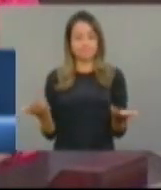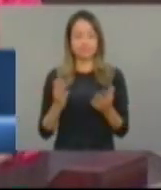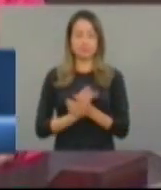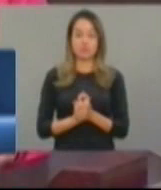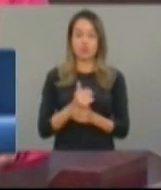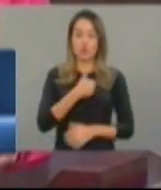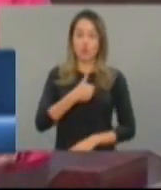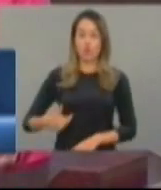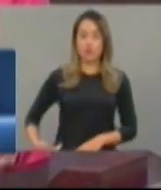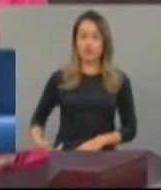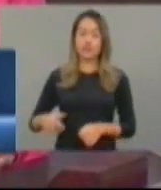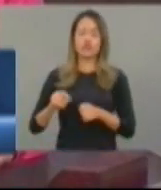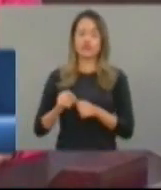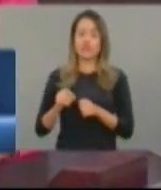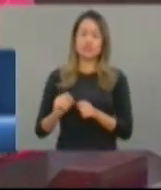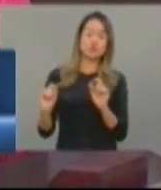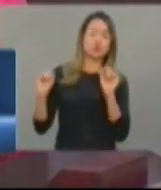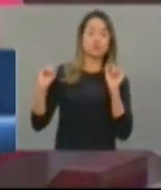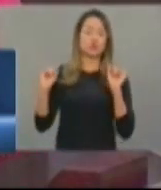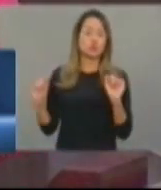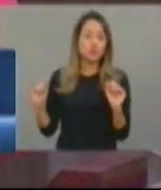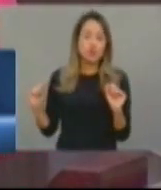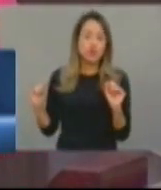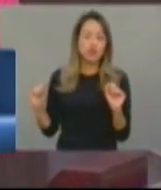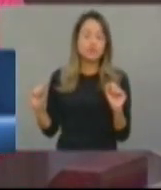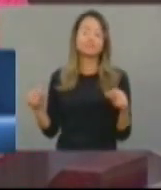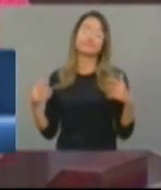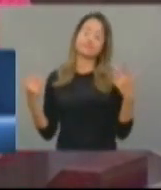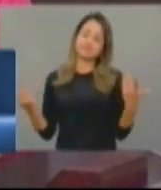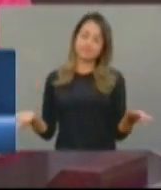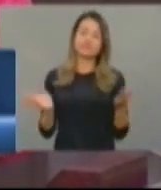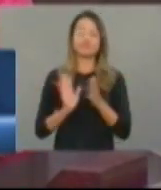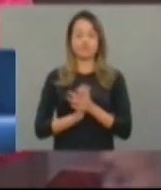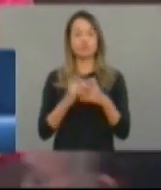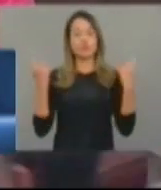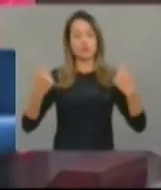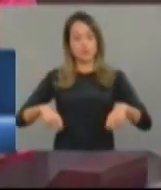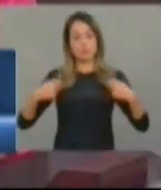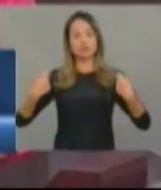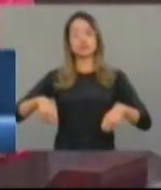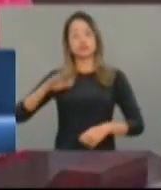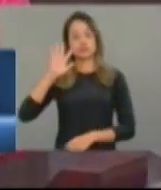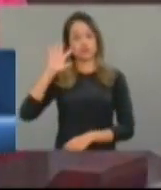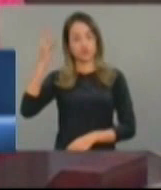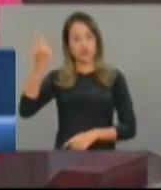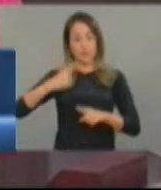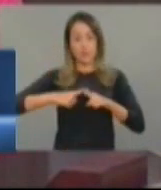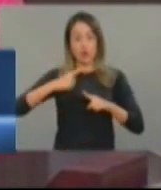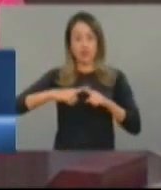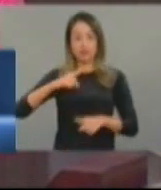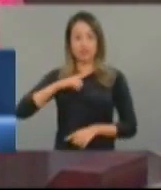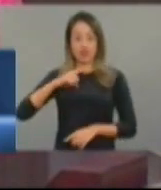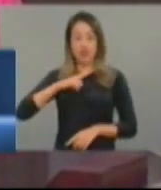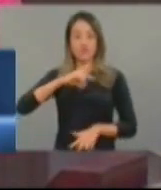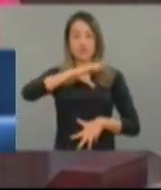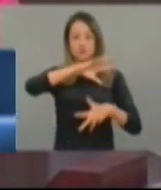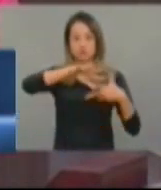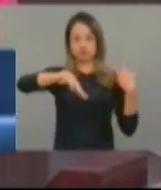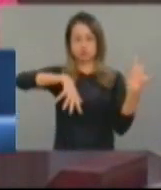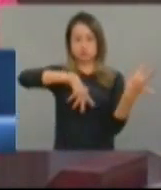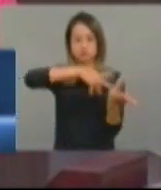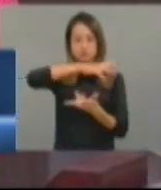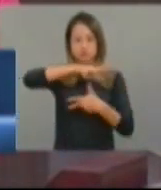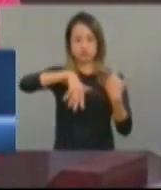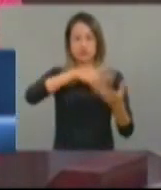medidas somente reativas às rebeliões que tivemos, porque o